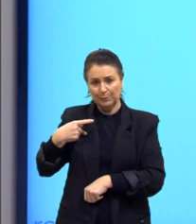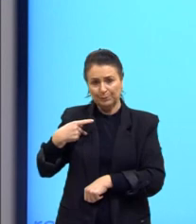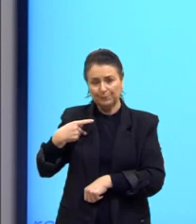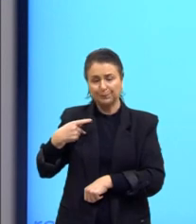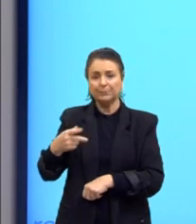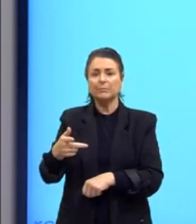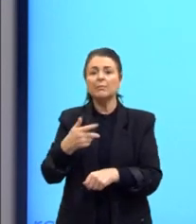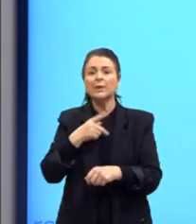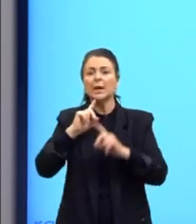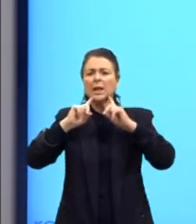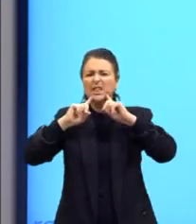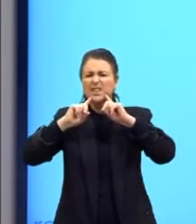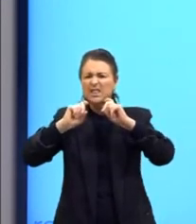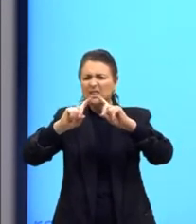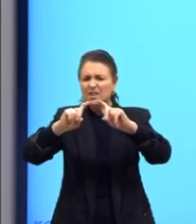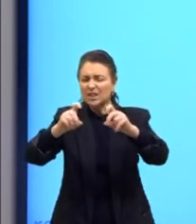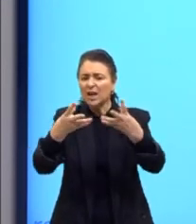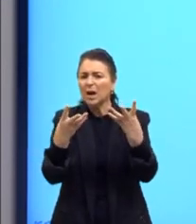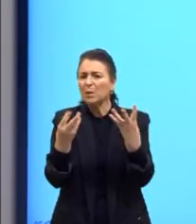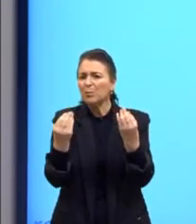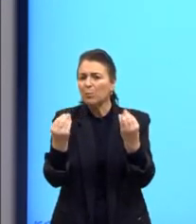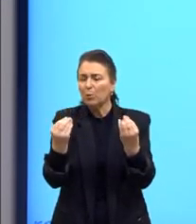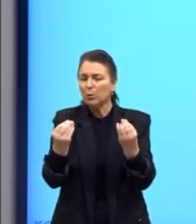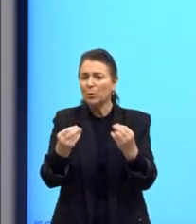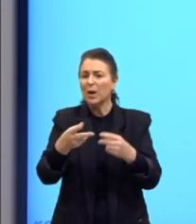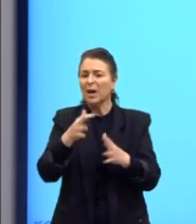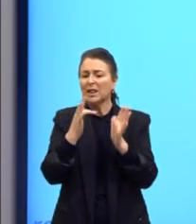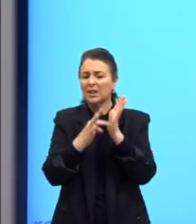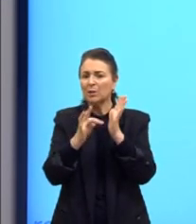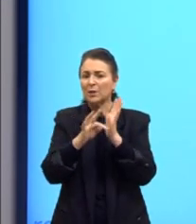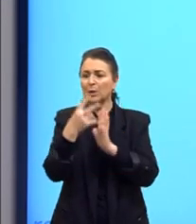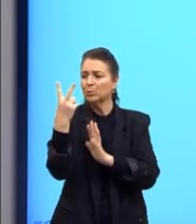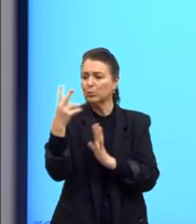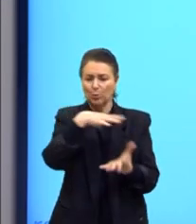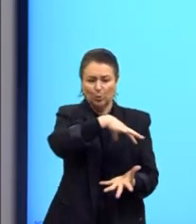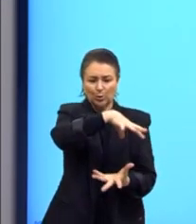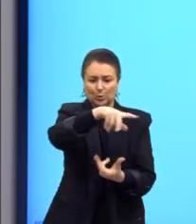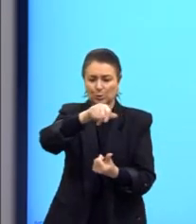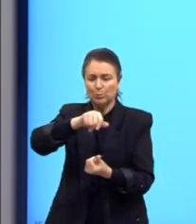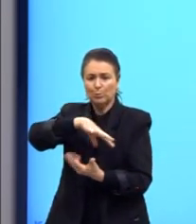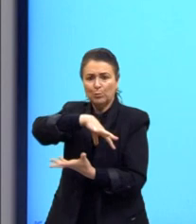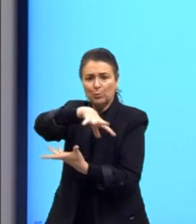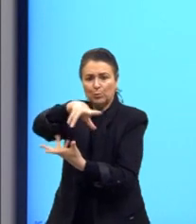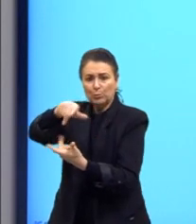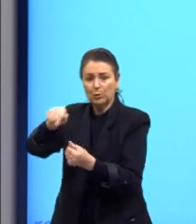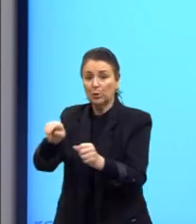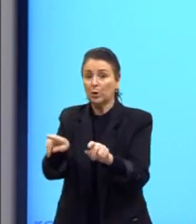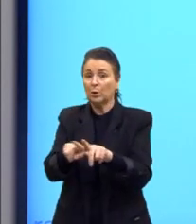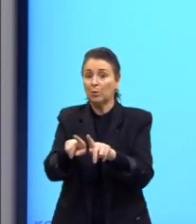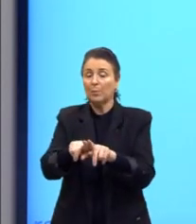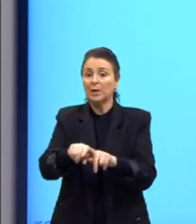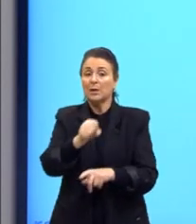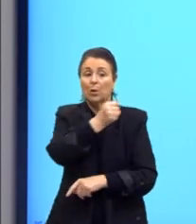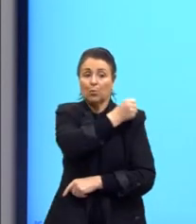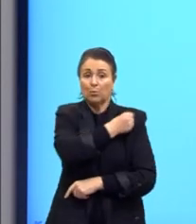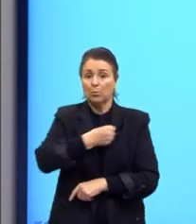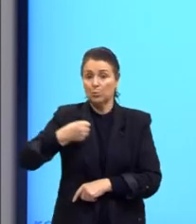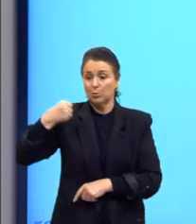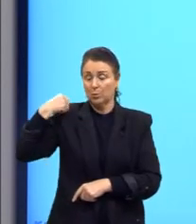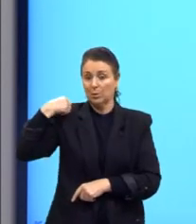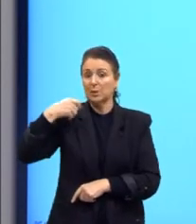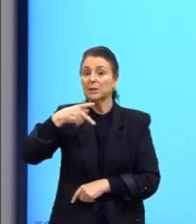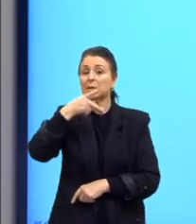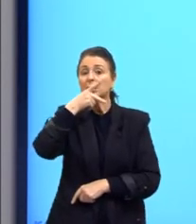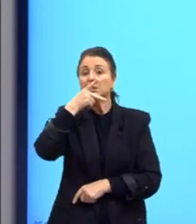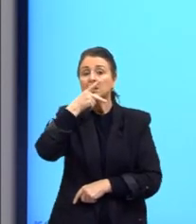Olha, o Nietzsche critica muito essa teoria dos dois mundos, que começa aqui com Sócrates e Platão. Ele vai fazer crítica